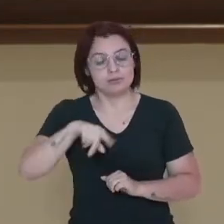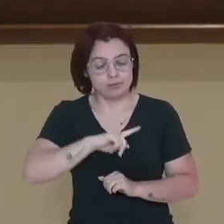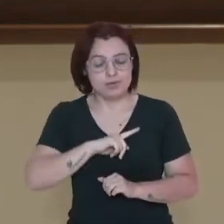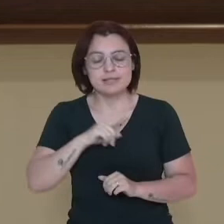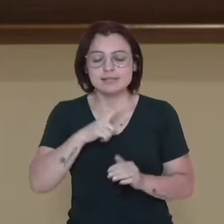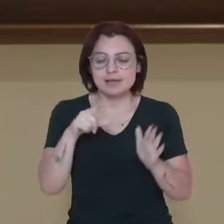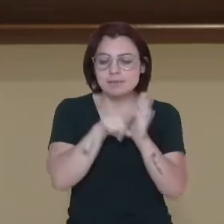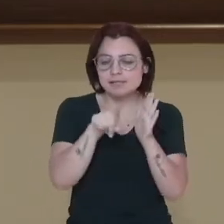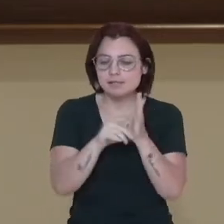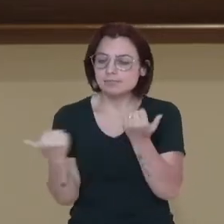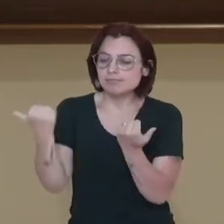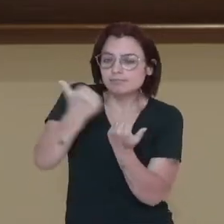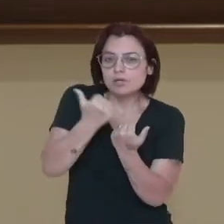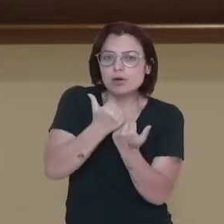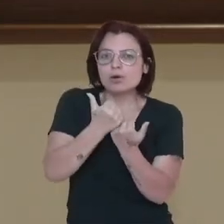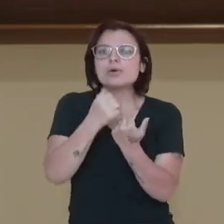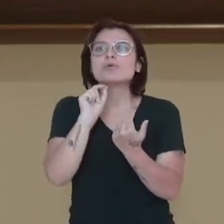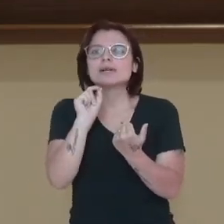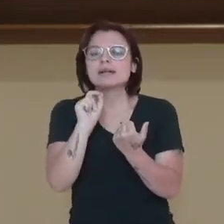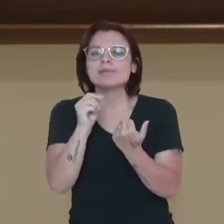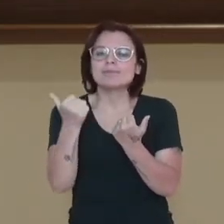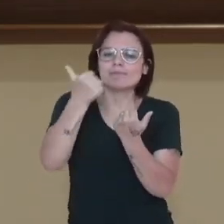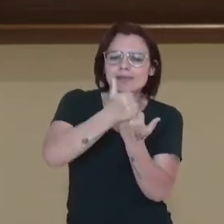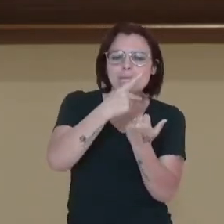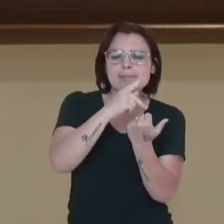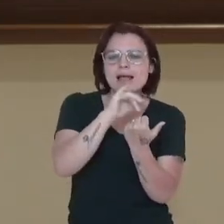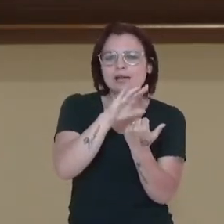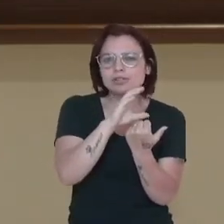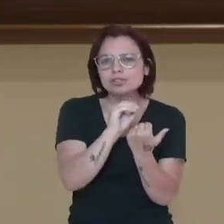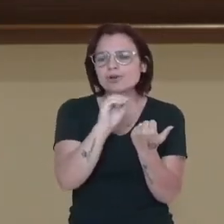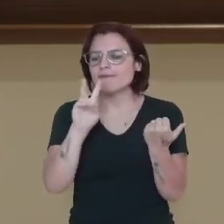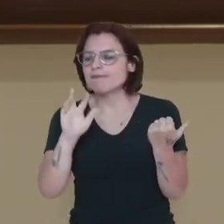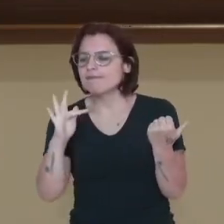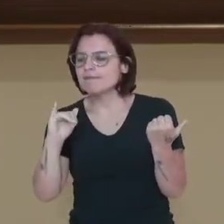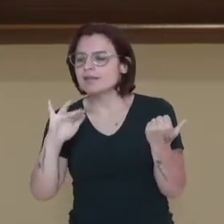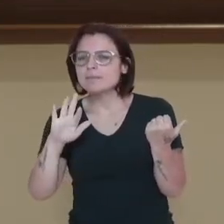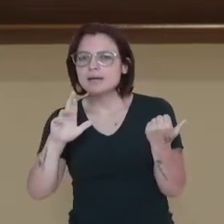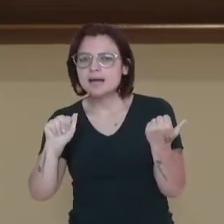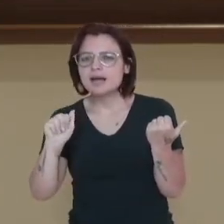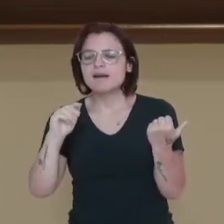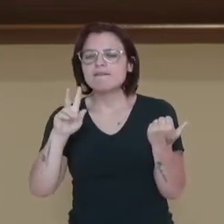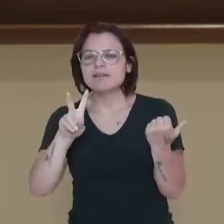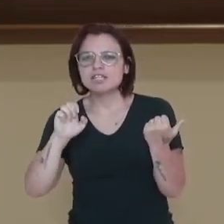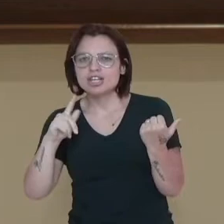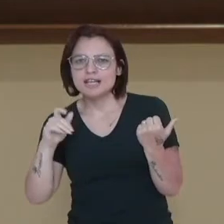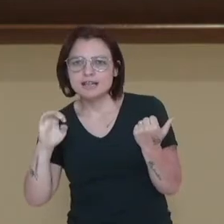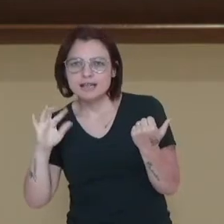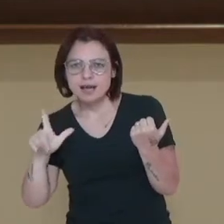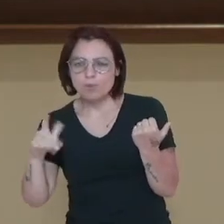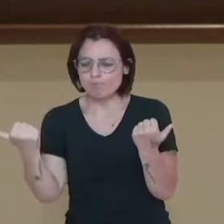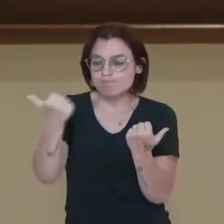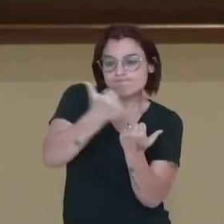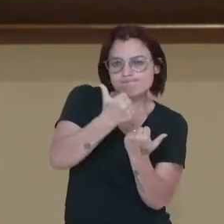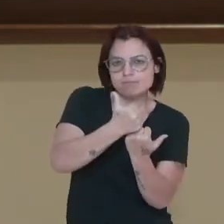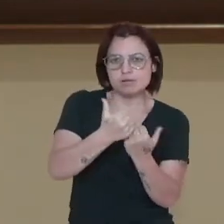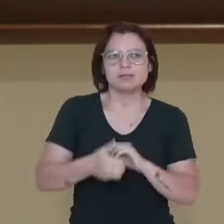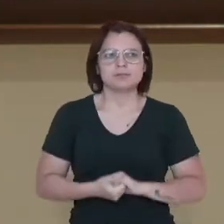por exemplo fibras vegetais, mas ainda é muito pouco ou pequeno o avanço nesse quesito.